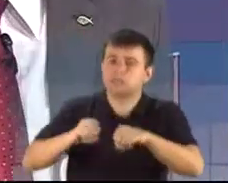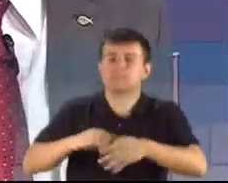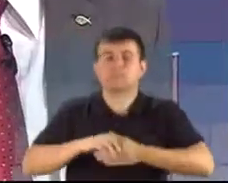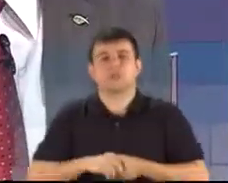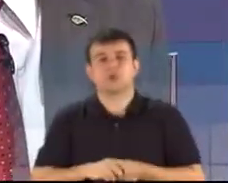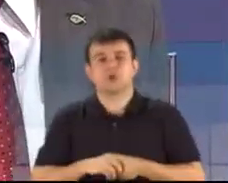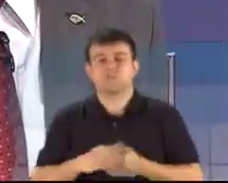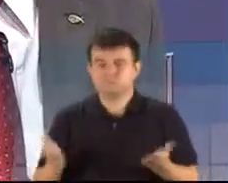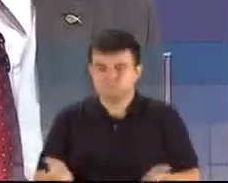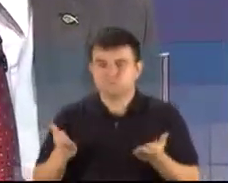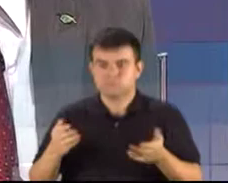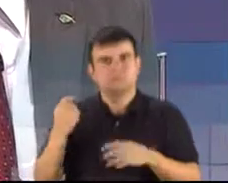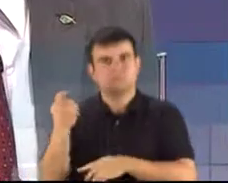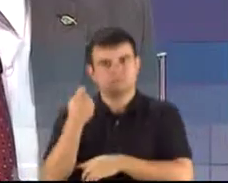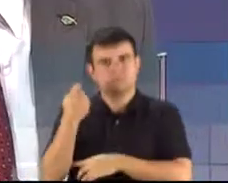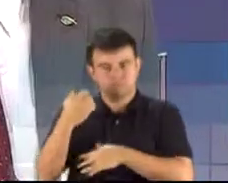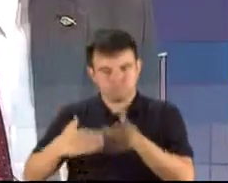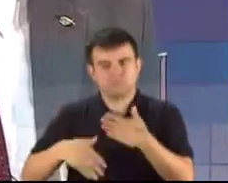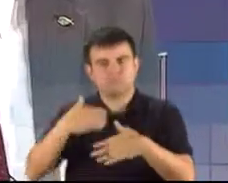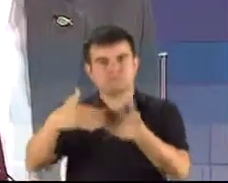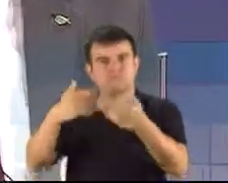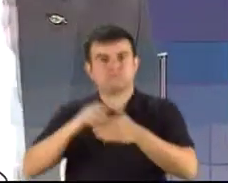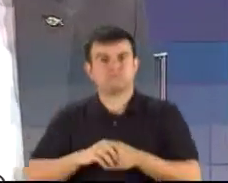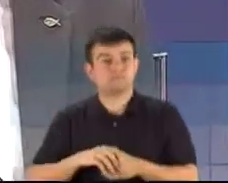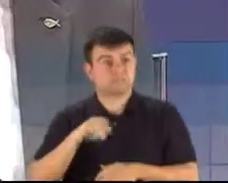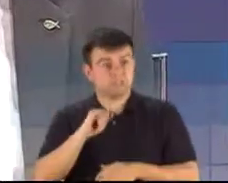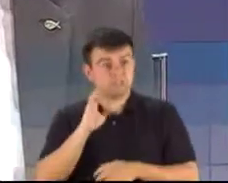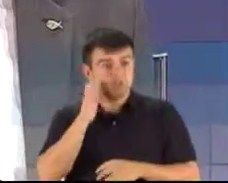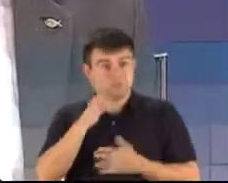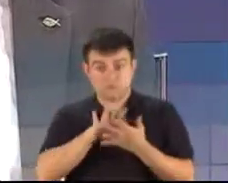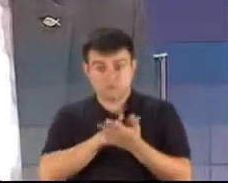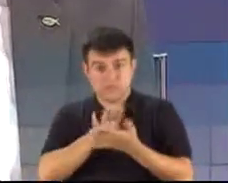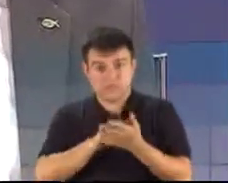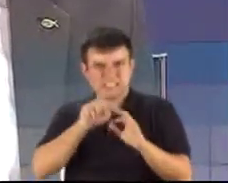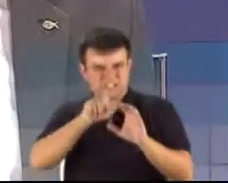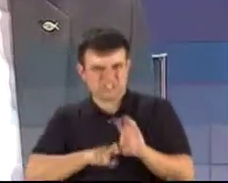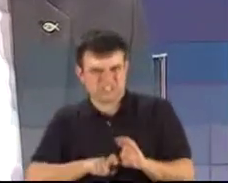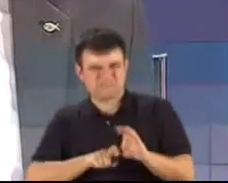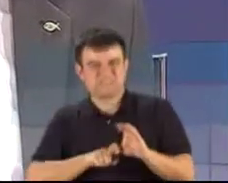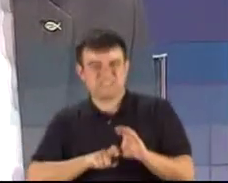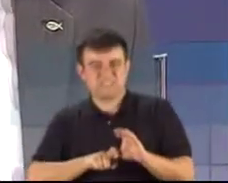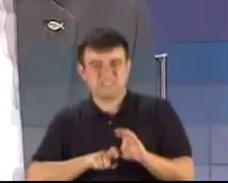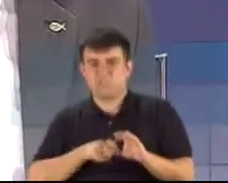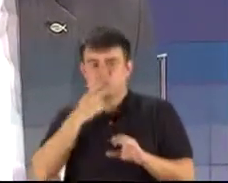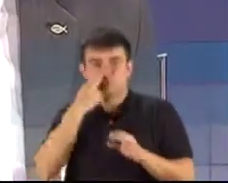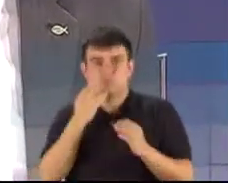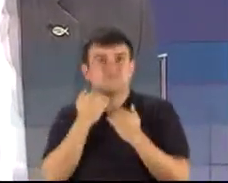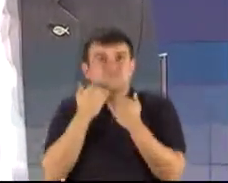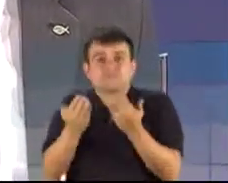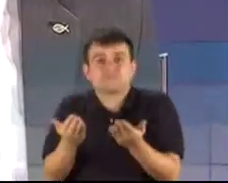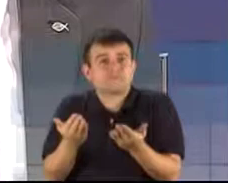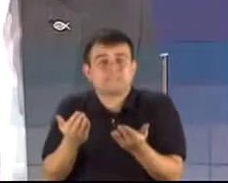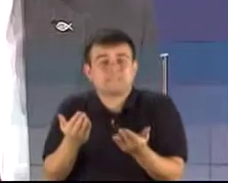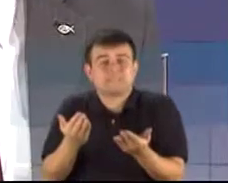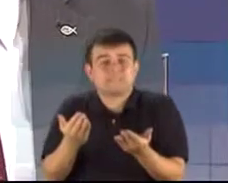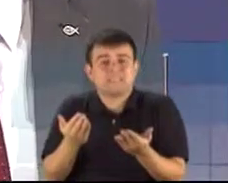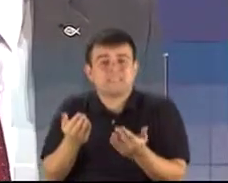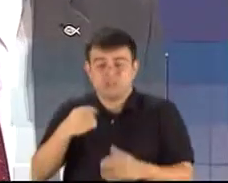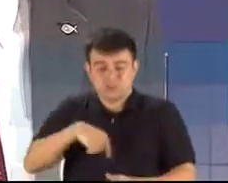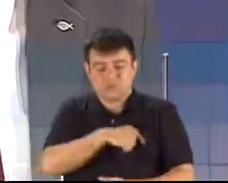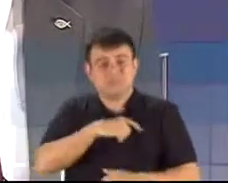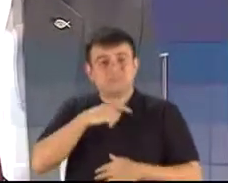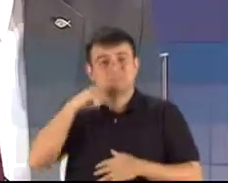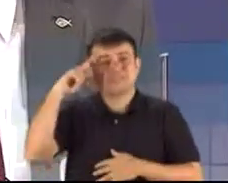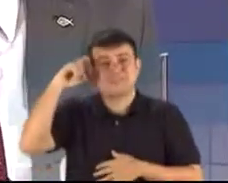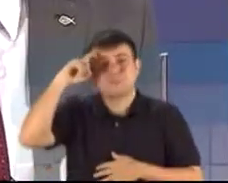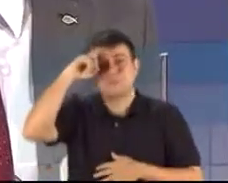Grande funcionar, se nós não resolvermos o problema da nossa dívida, não sobra nada. Nós temos uma dificuldade enorme